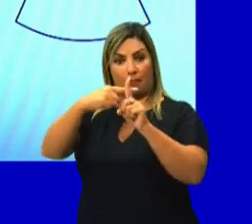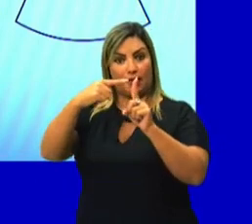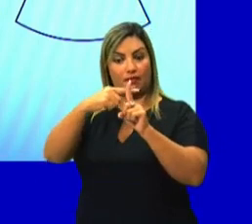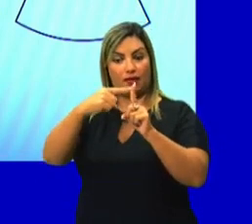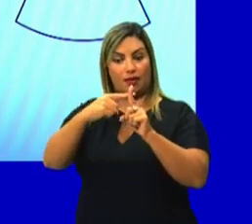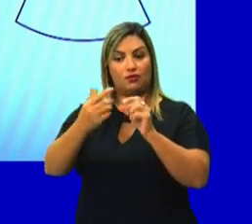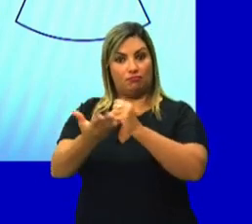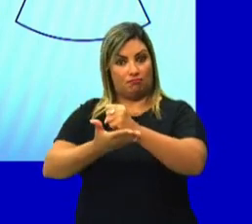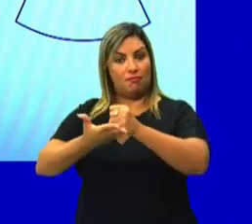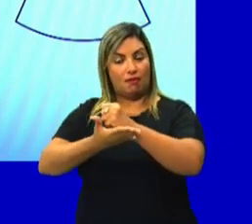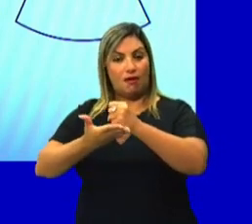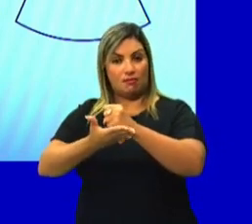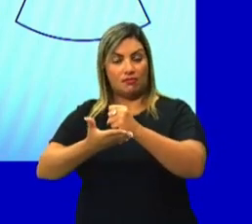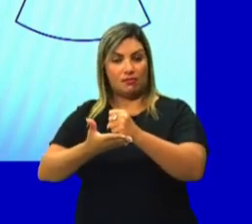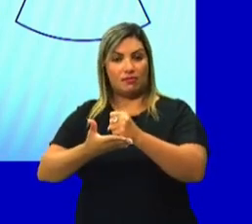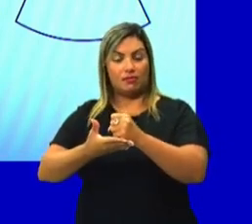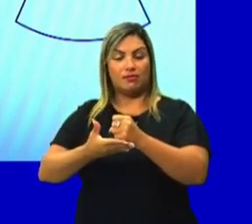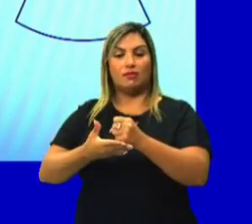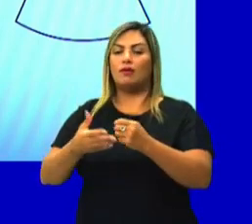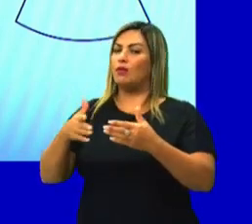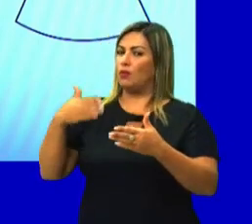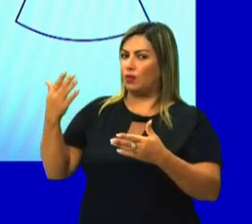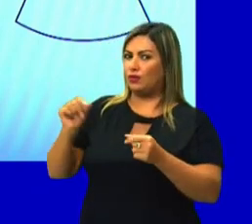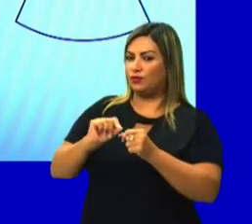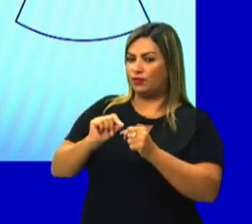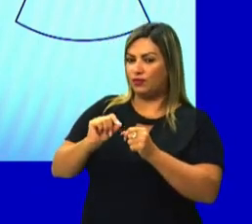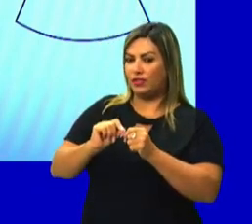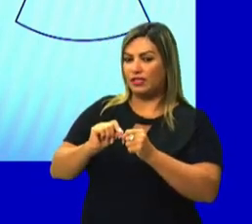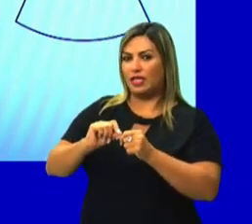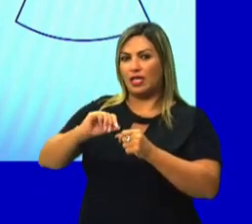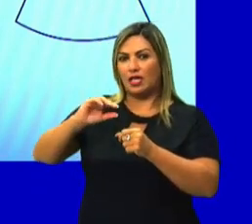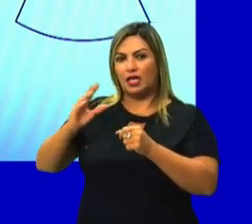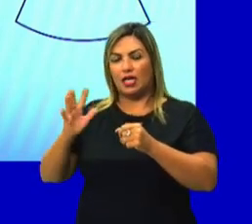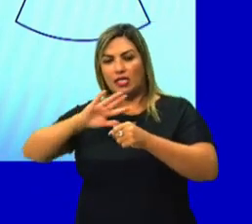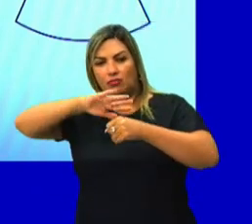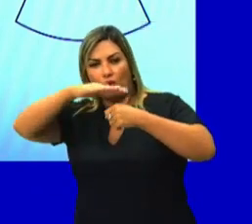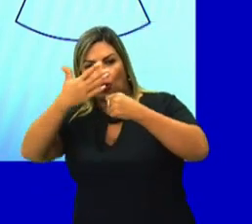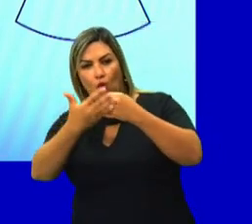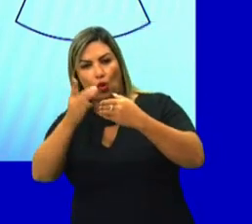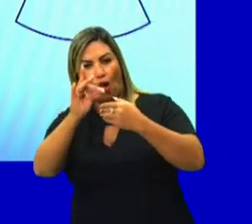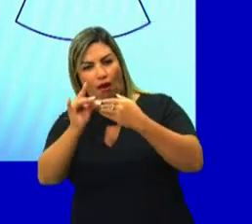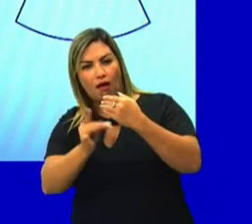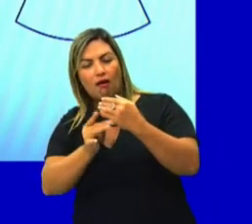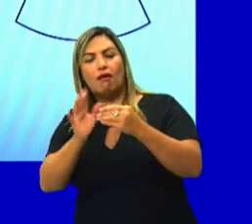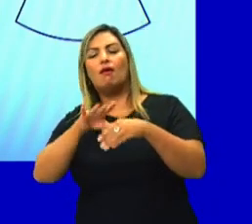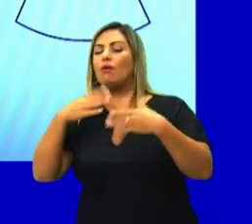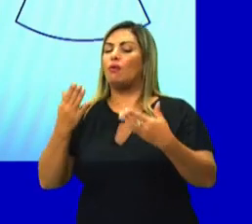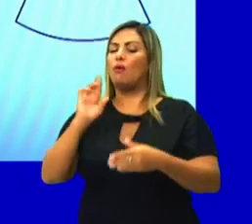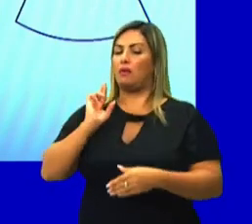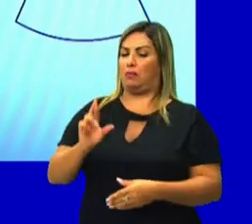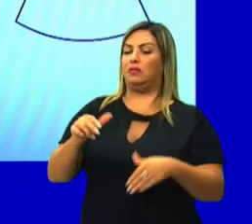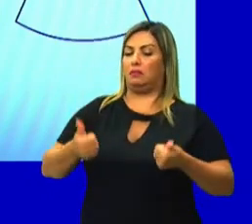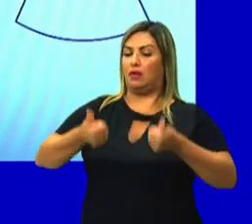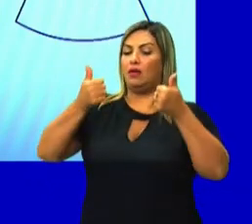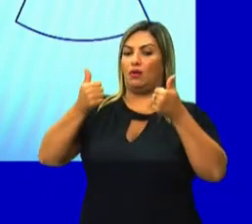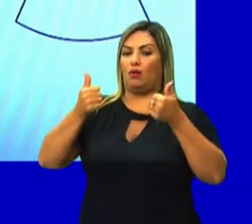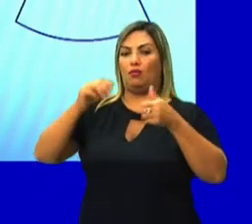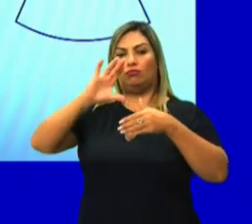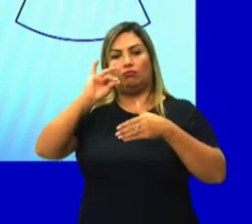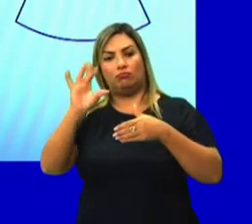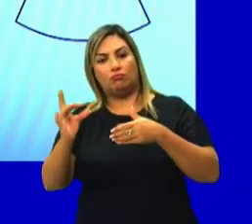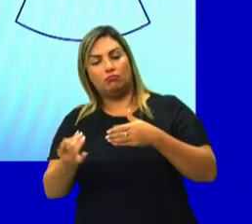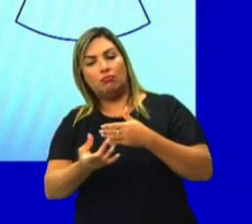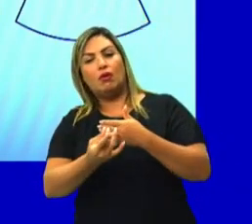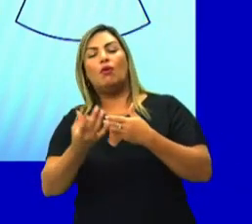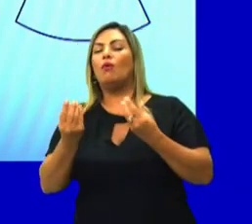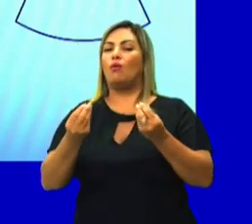começando da base. Então, quando for fazer esse revestimento, quais dessas opções melhor representam o revestimento